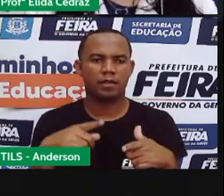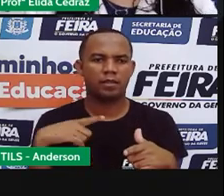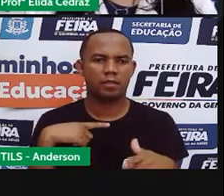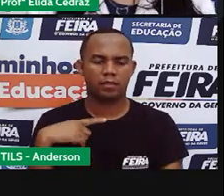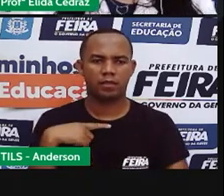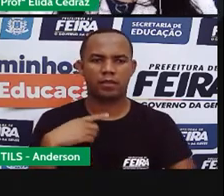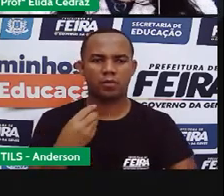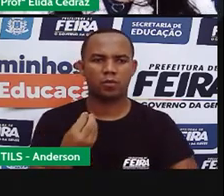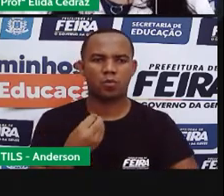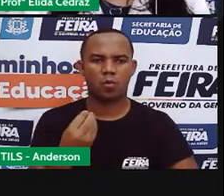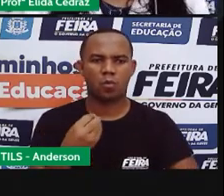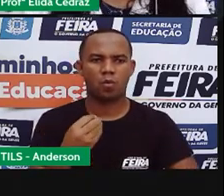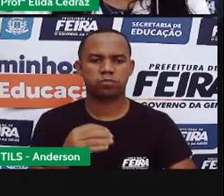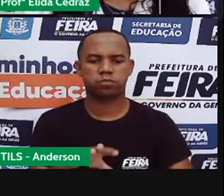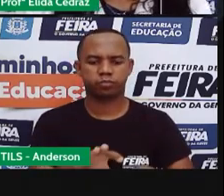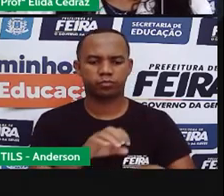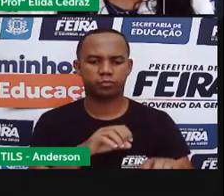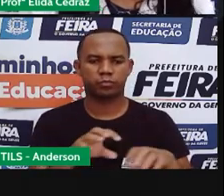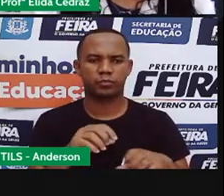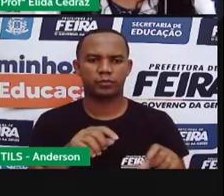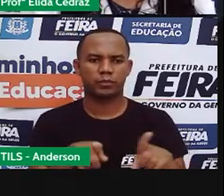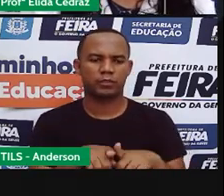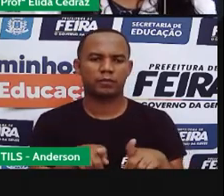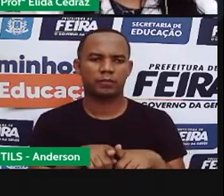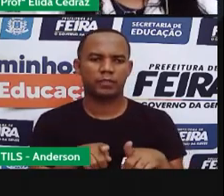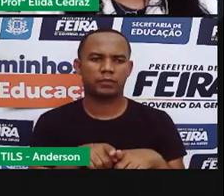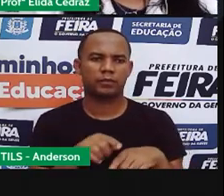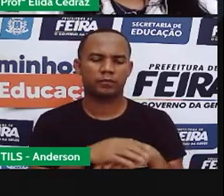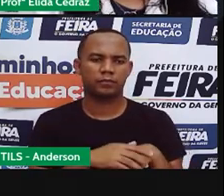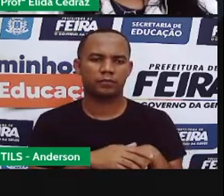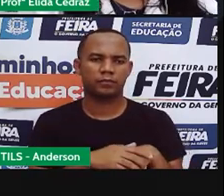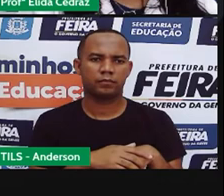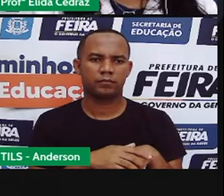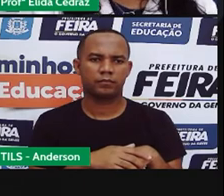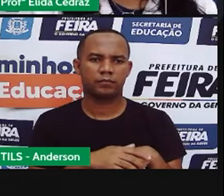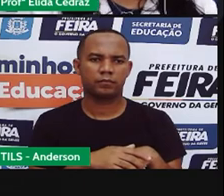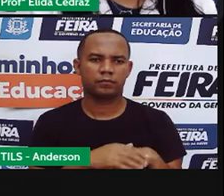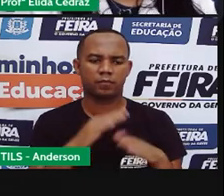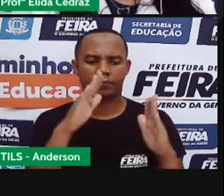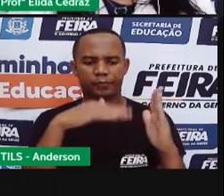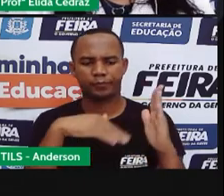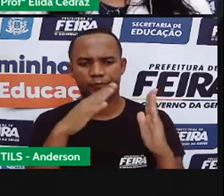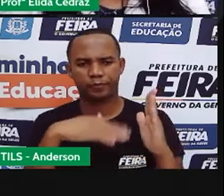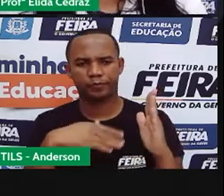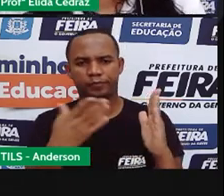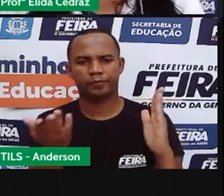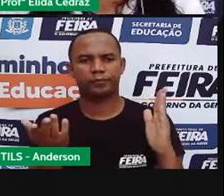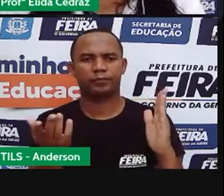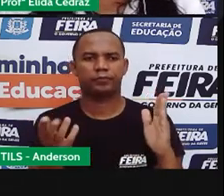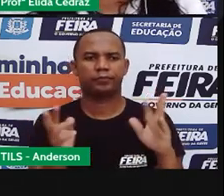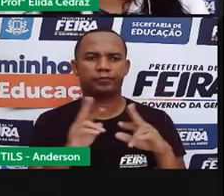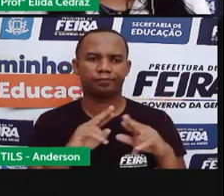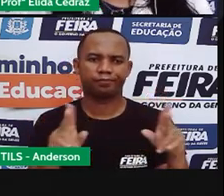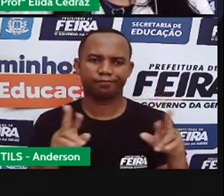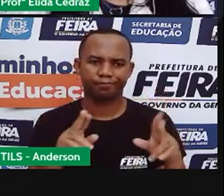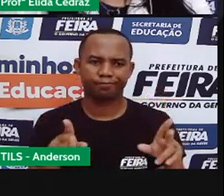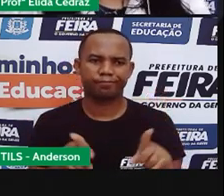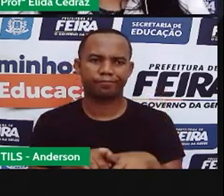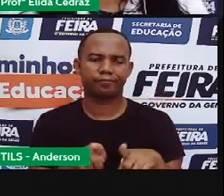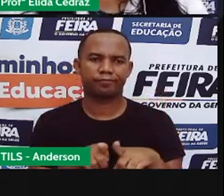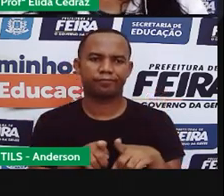vai passar para o tijolo e do tijolo vai passar para o reboto para a massa corrida